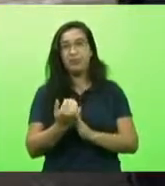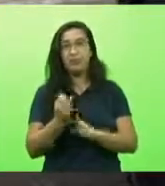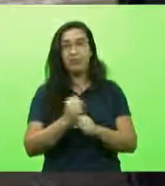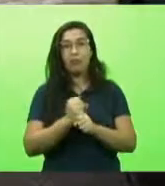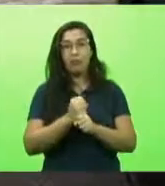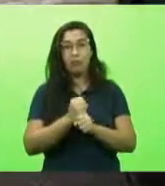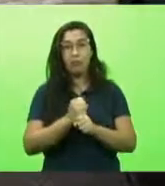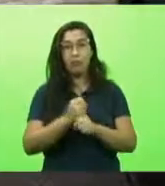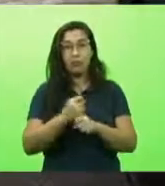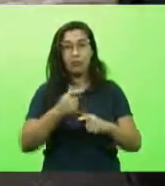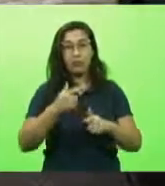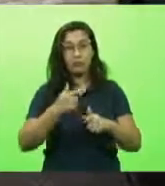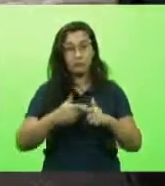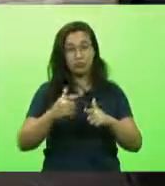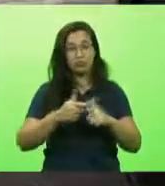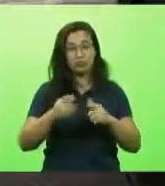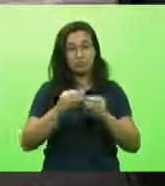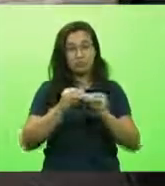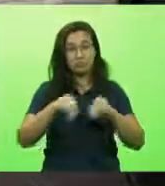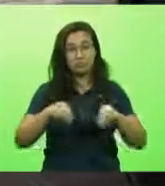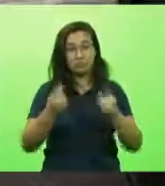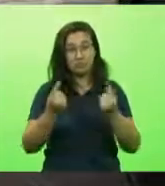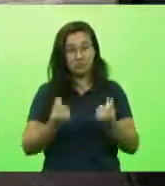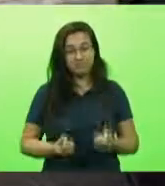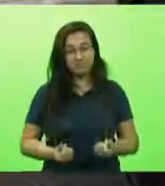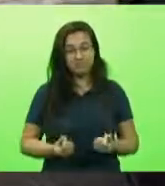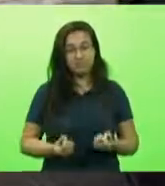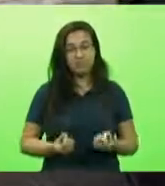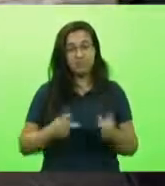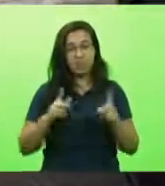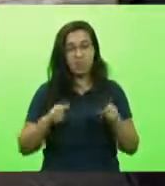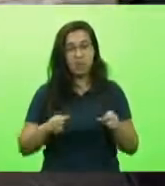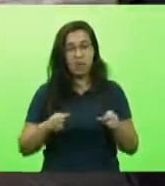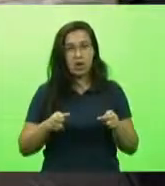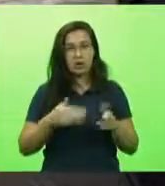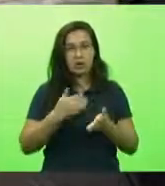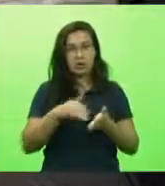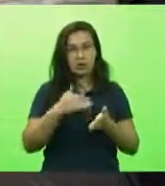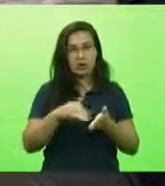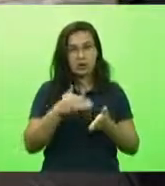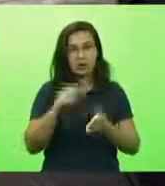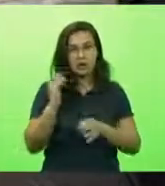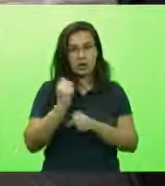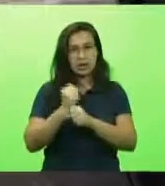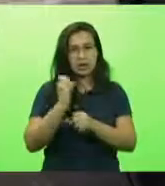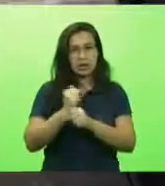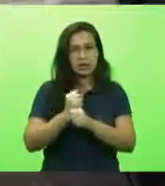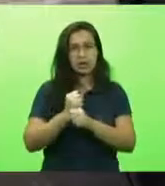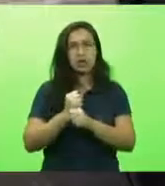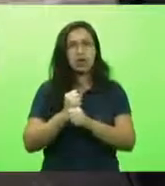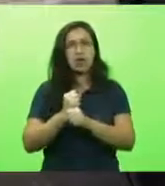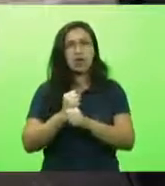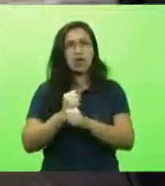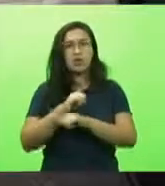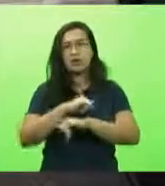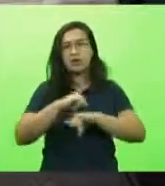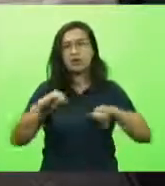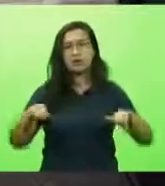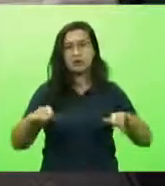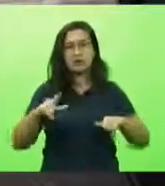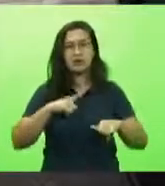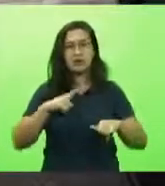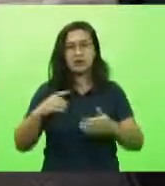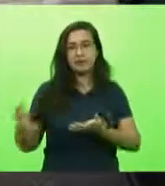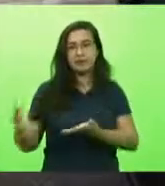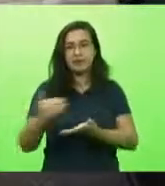gente pode ver isso em notícias, como a gente vê a Secretaria da Fazenda dizendo e anunciando aí que teve arrecadações recordes.